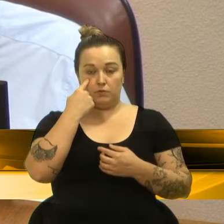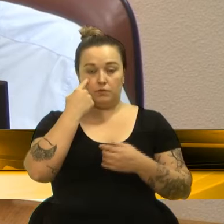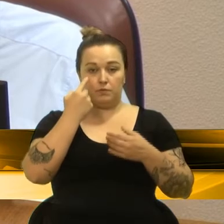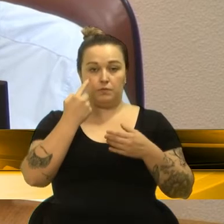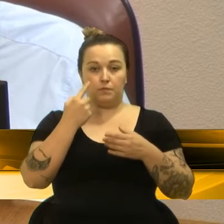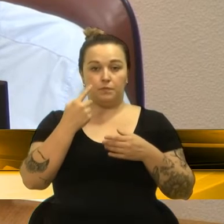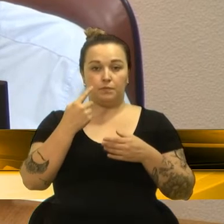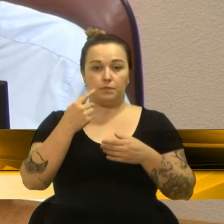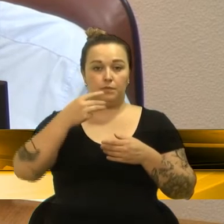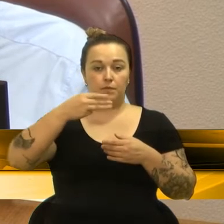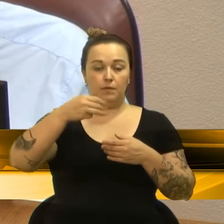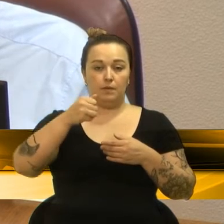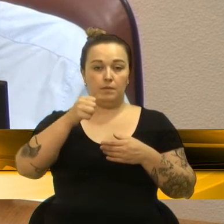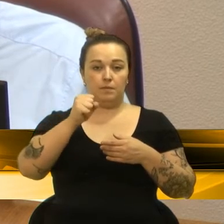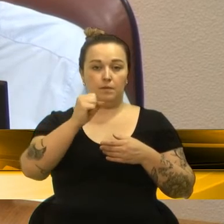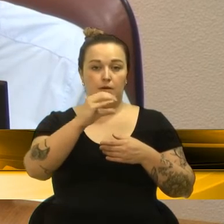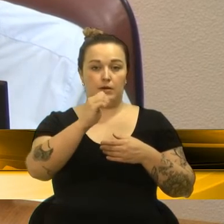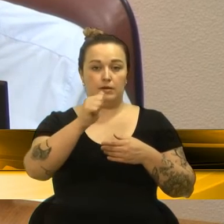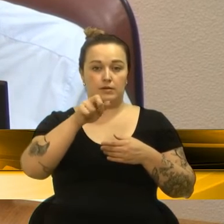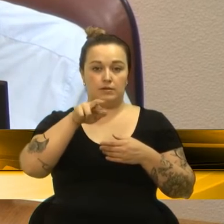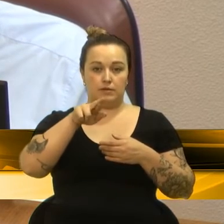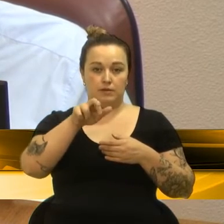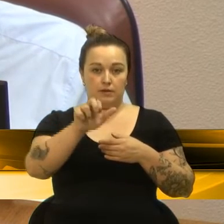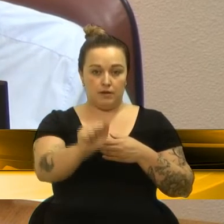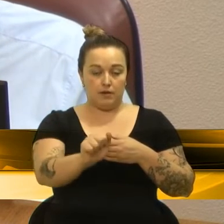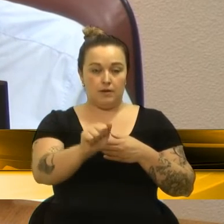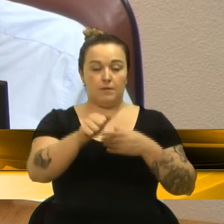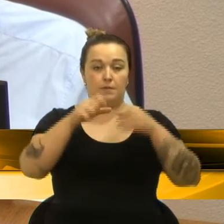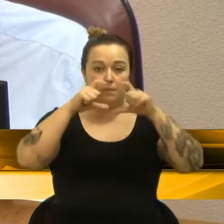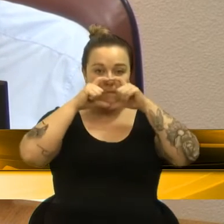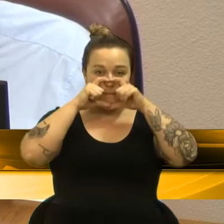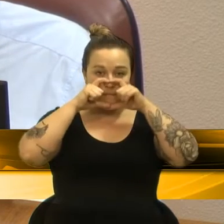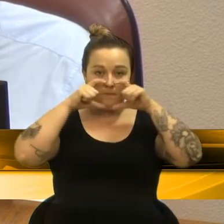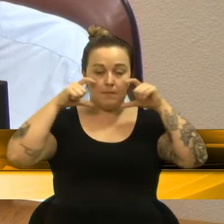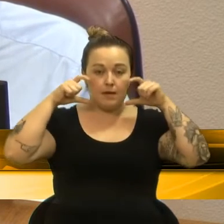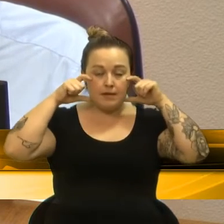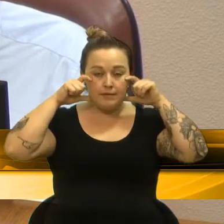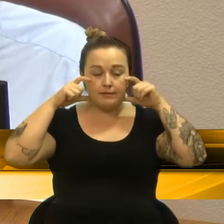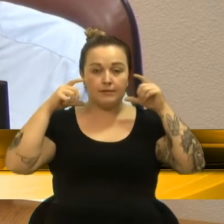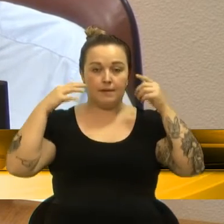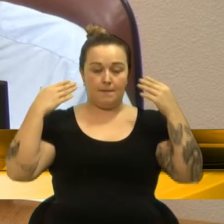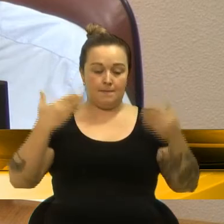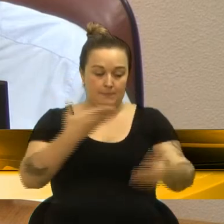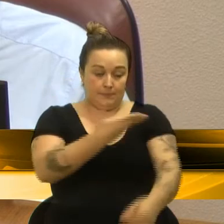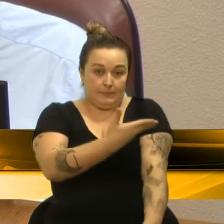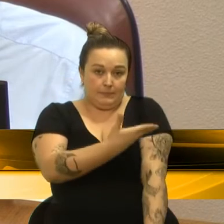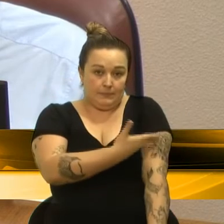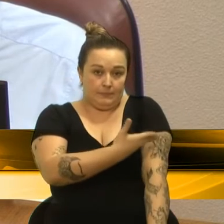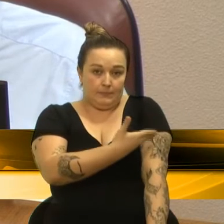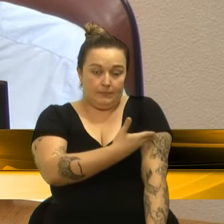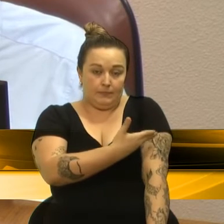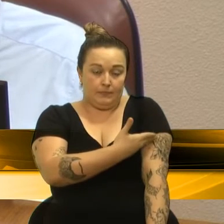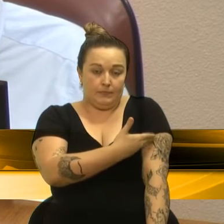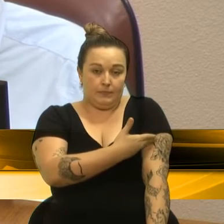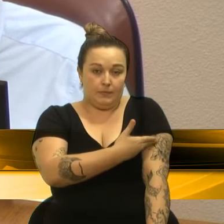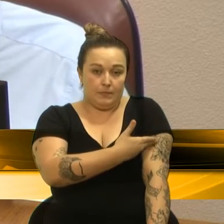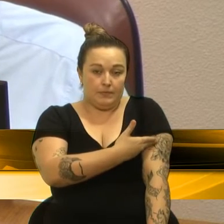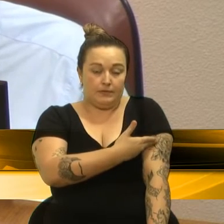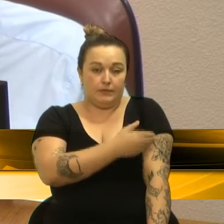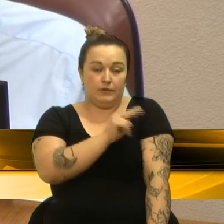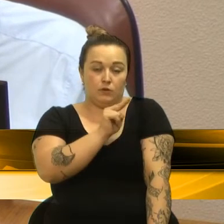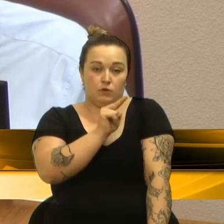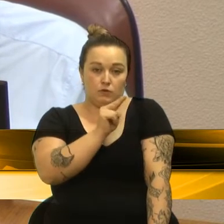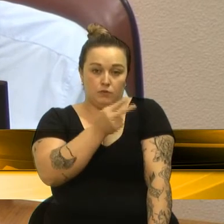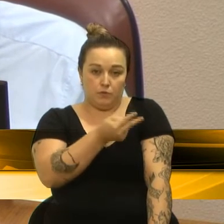máscaras 24.458,56, camiseta manga curta 2.233,50,